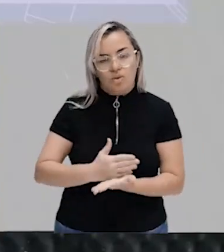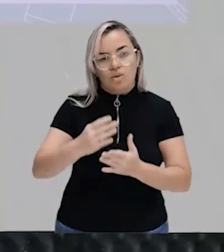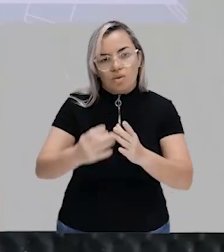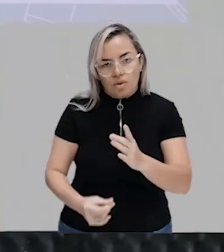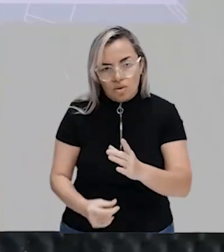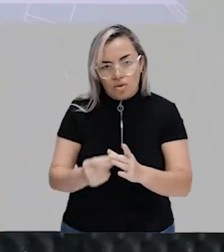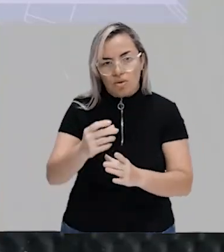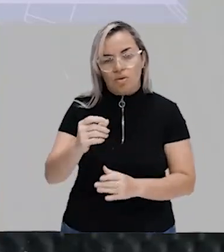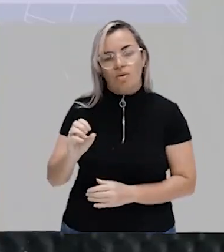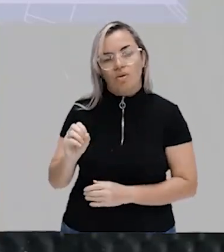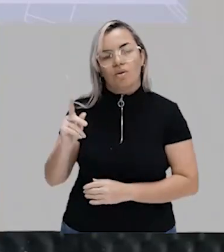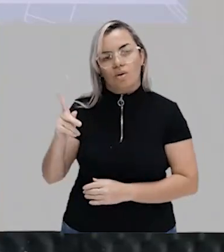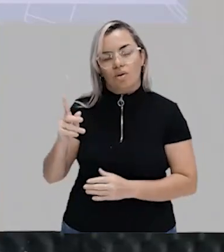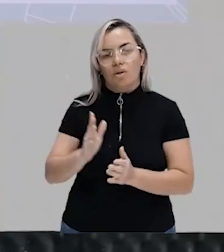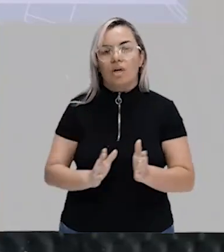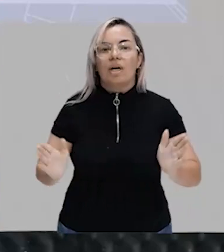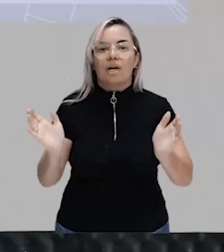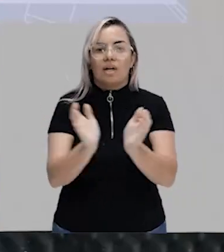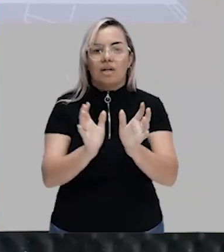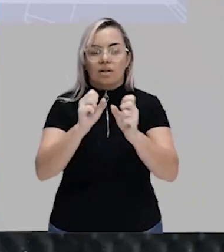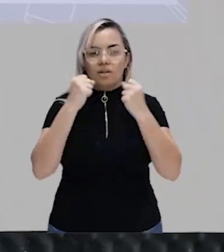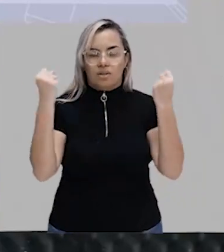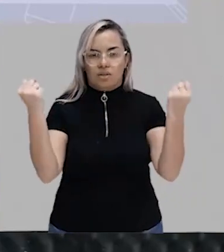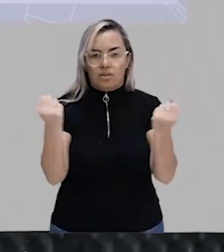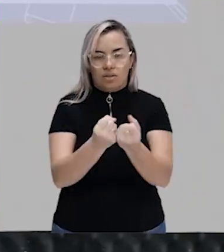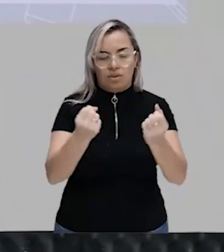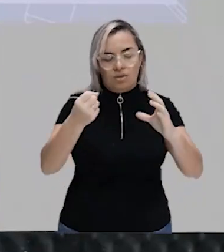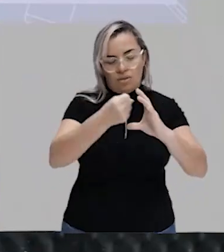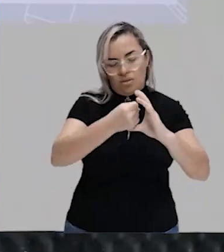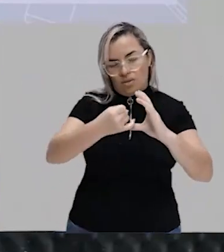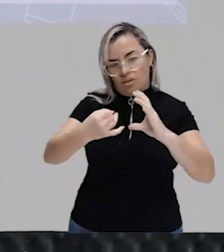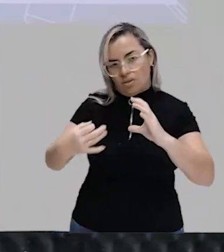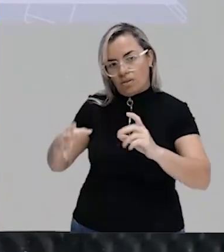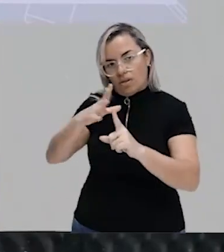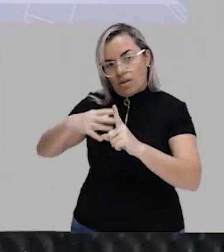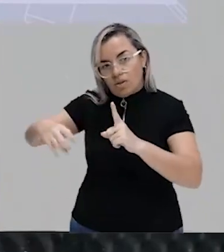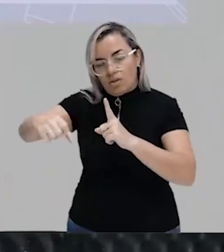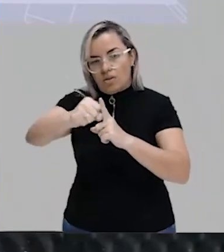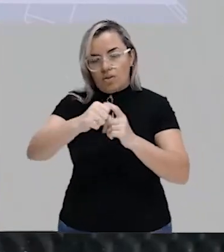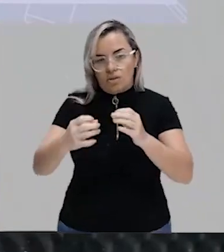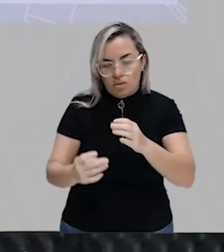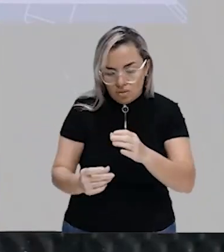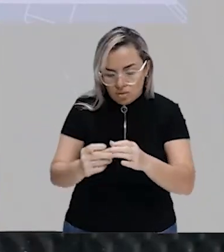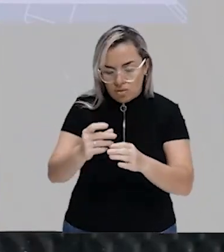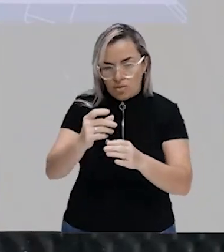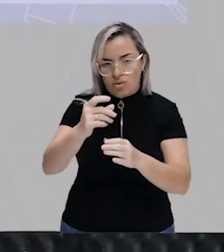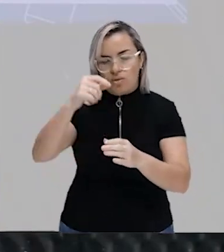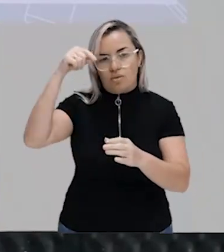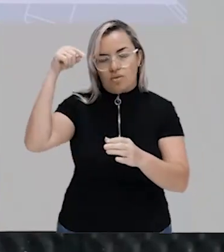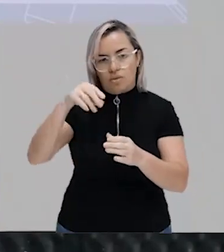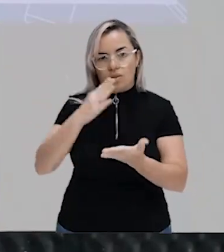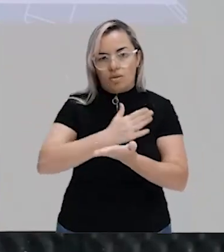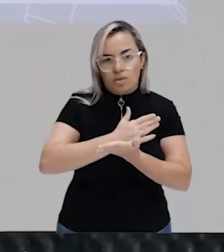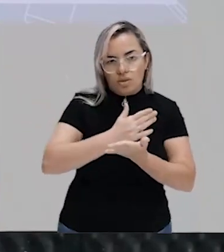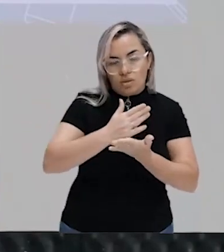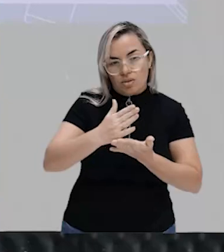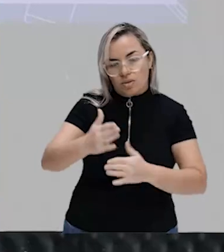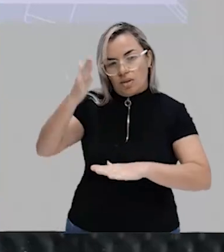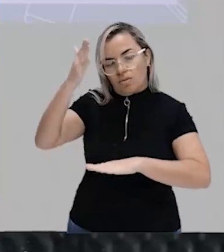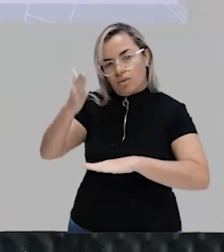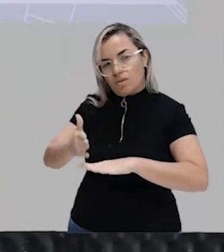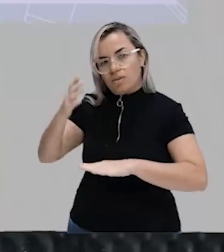Lembra disso, ok? Classes sociais são características da sociedade capitalista, sobretudo a partir da modernidade.